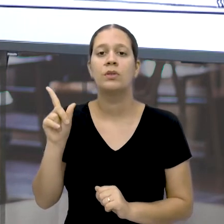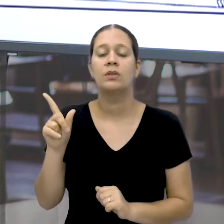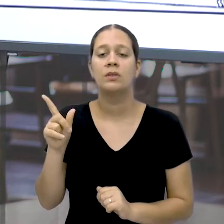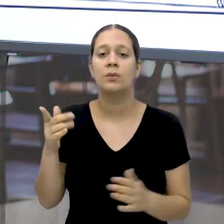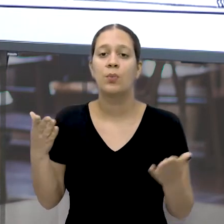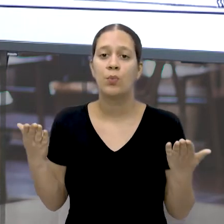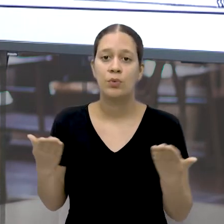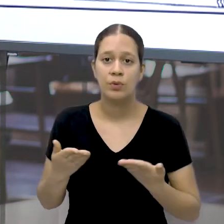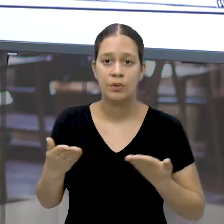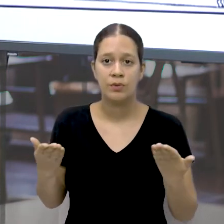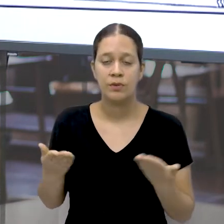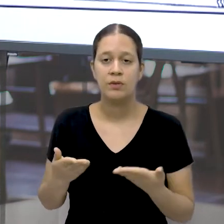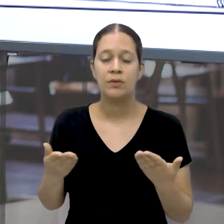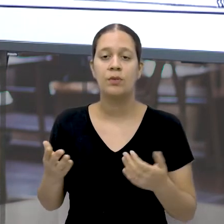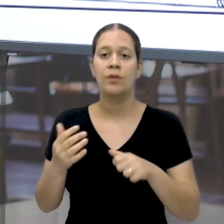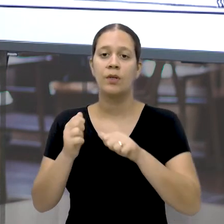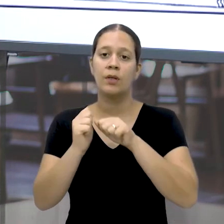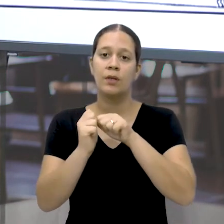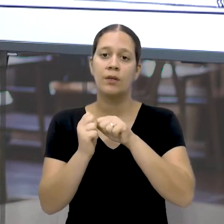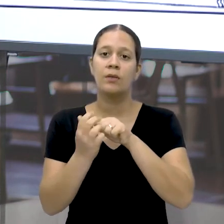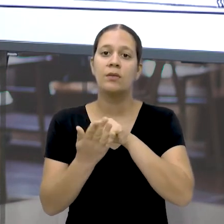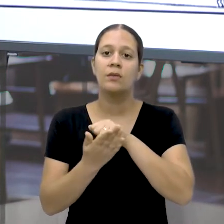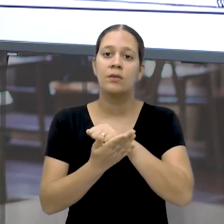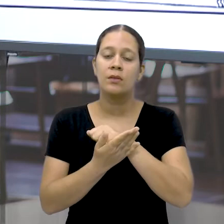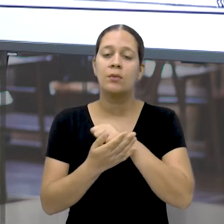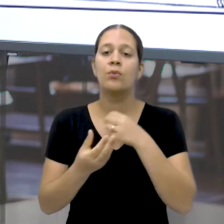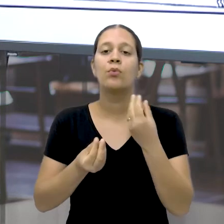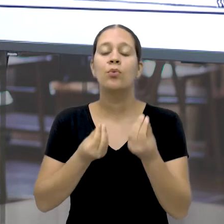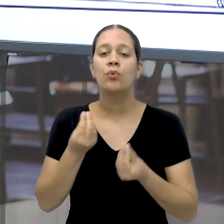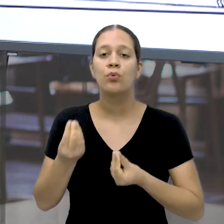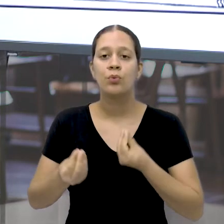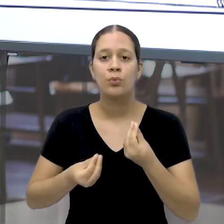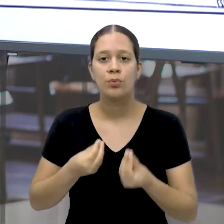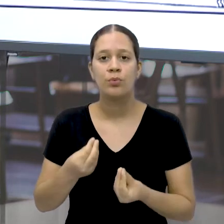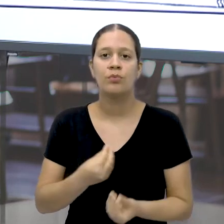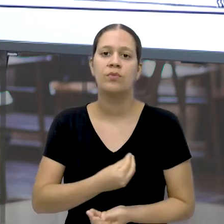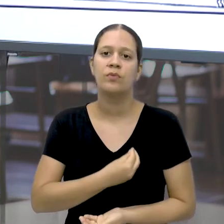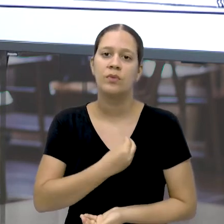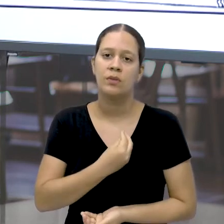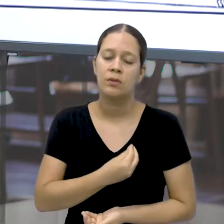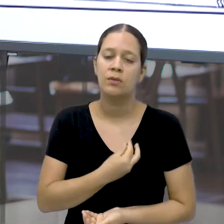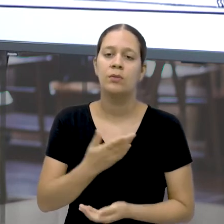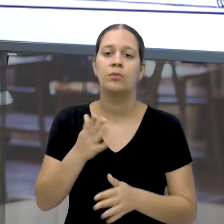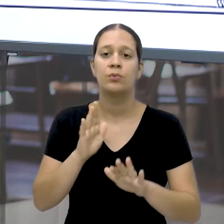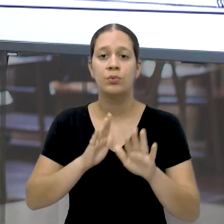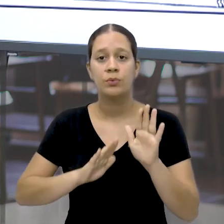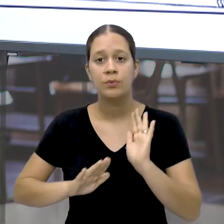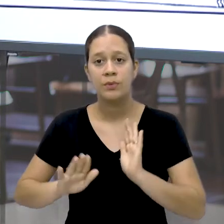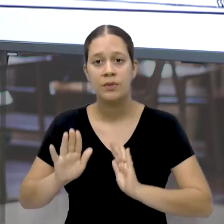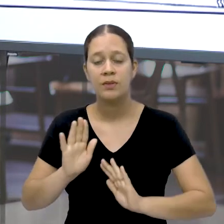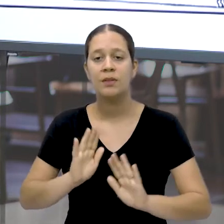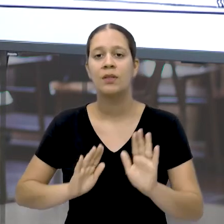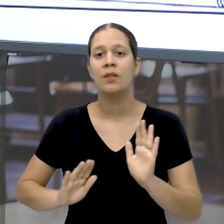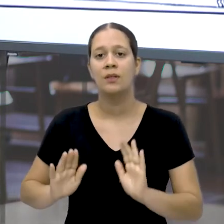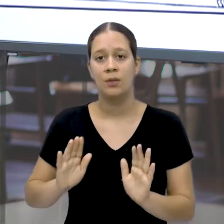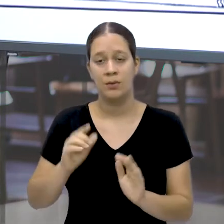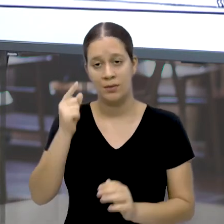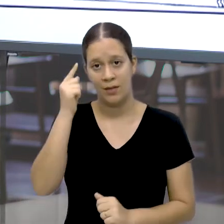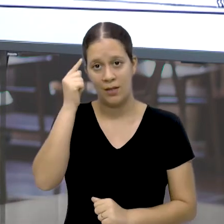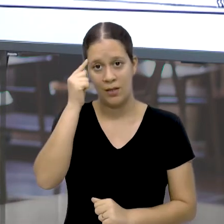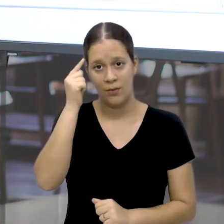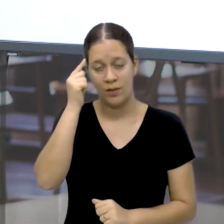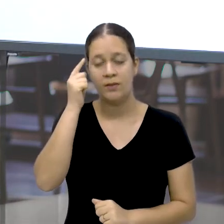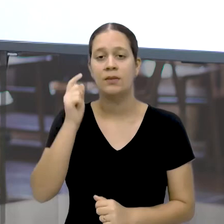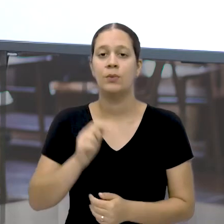No momento Por conta Da Covid-19 Como é que estamos? Será que estamos Estudando? Fica aí a reflexão